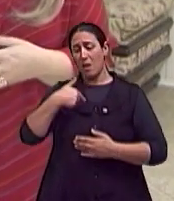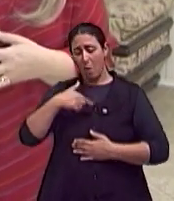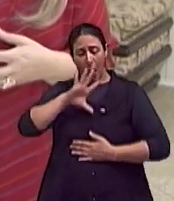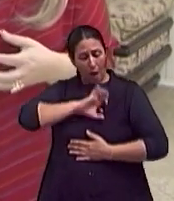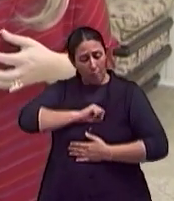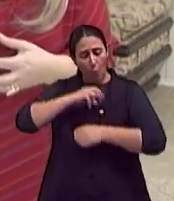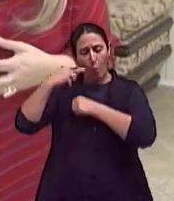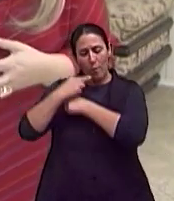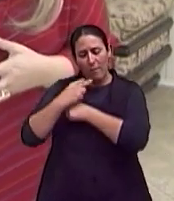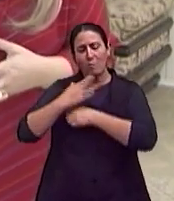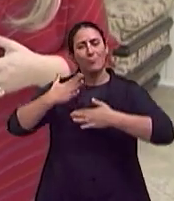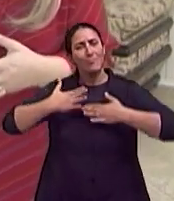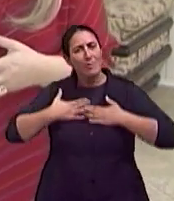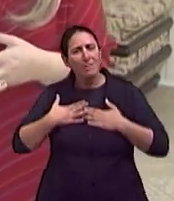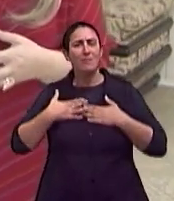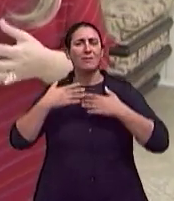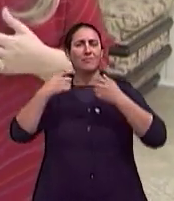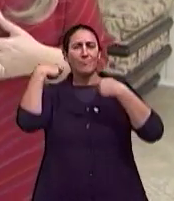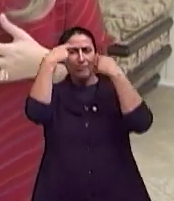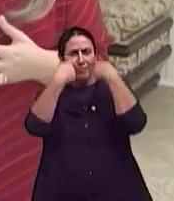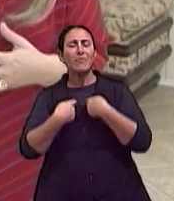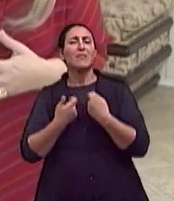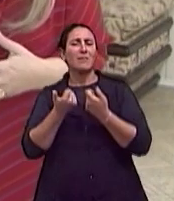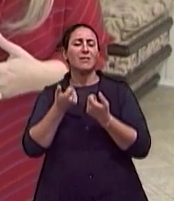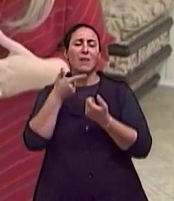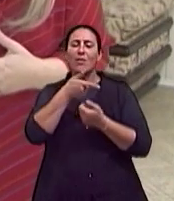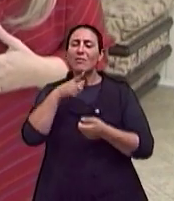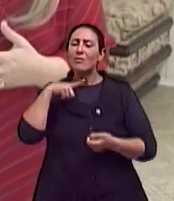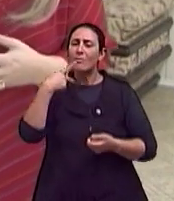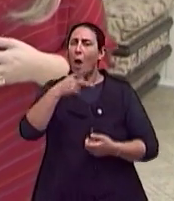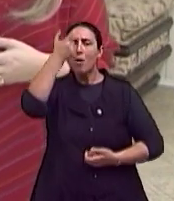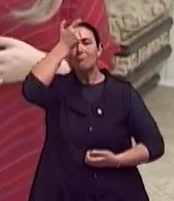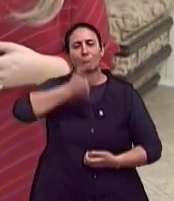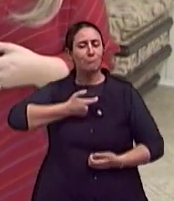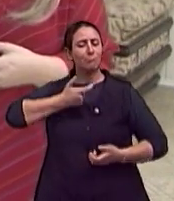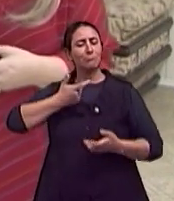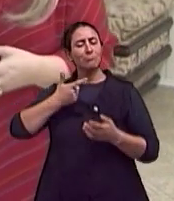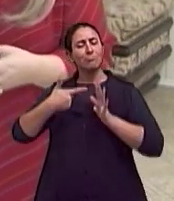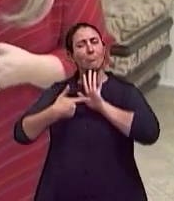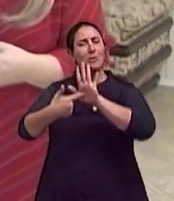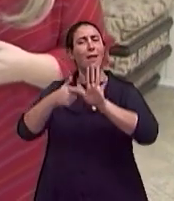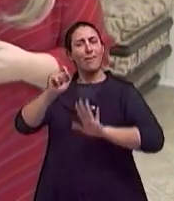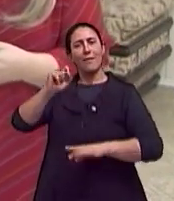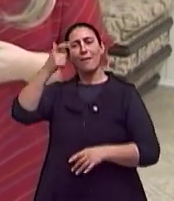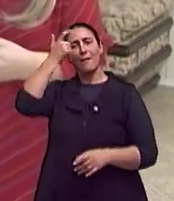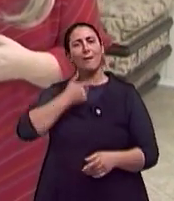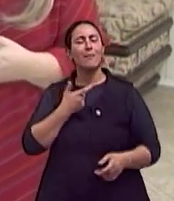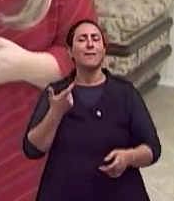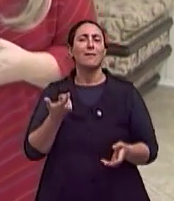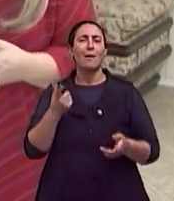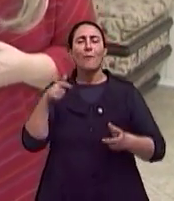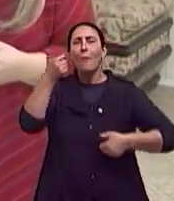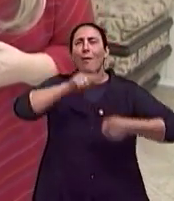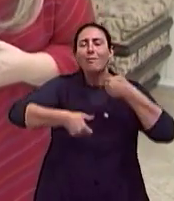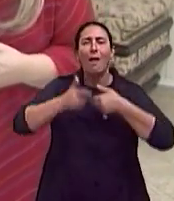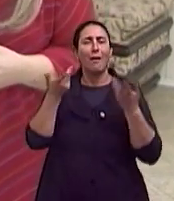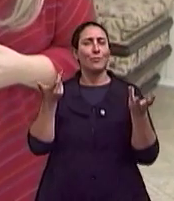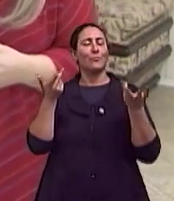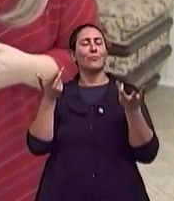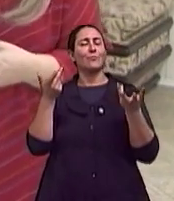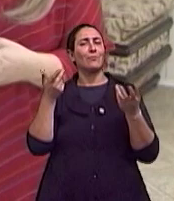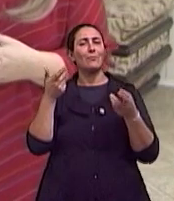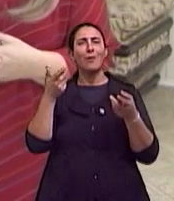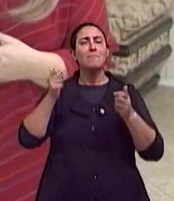importância do investimento na tua própria personalidade, na tua própria pessoa, de qualidade, qualificar